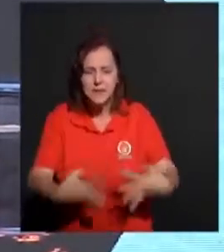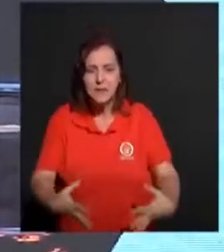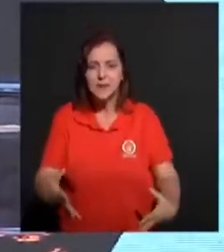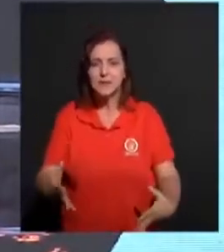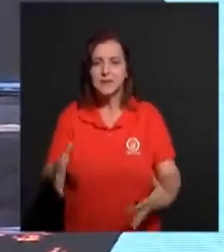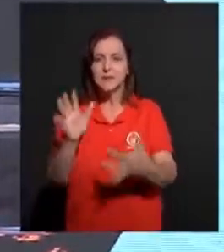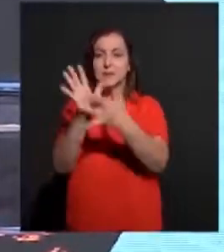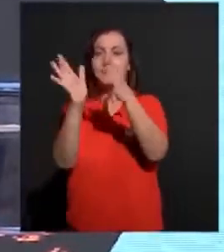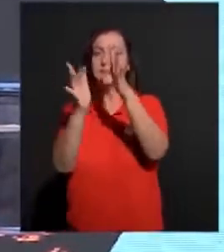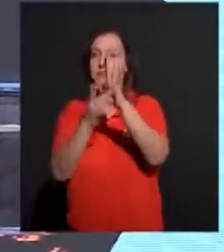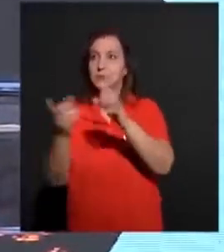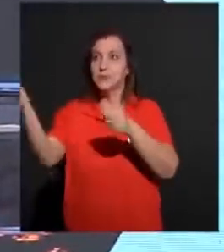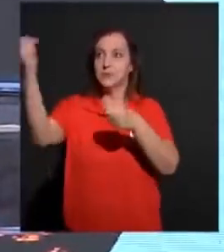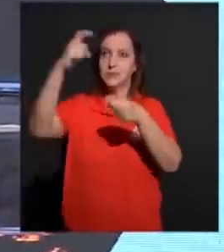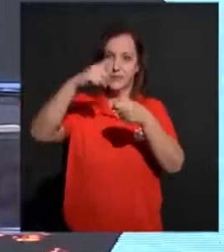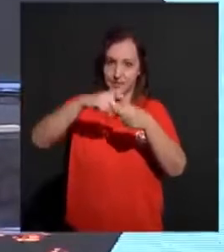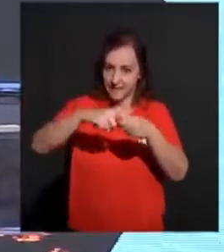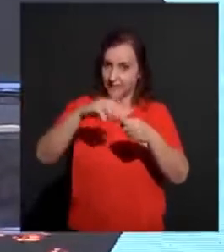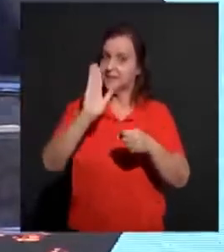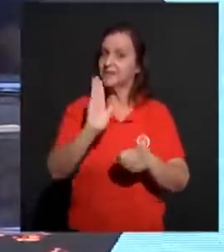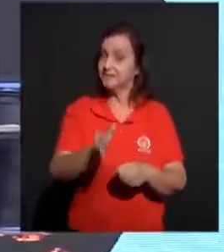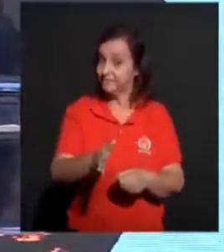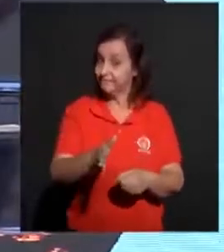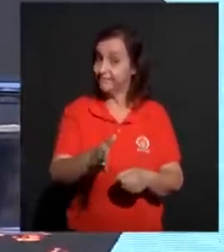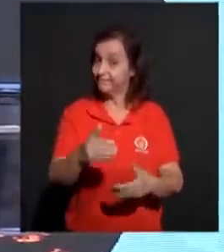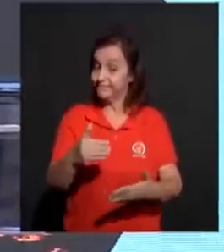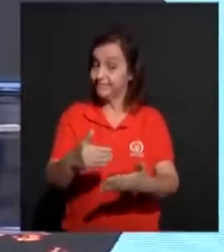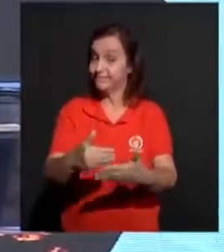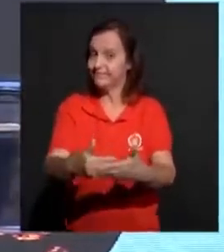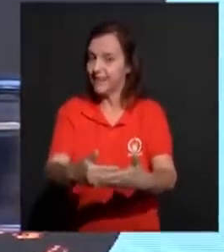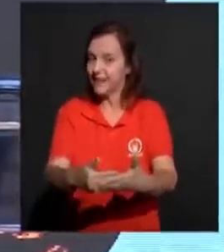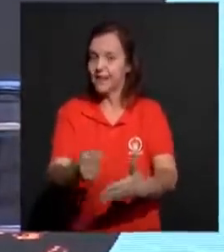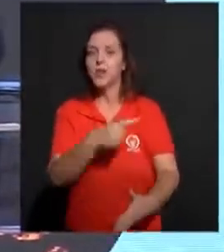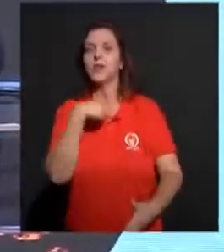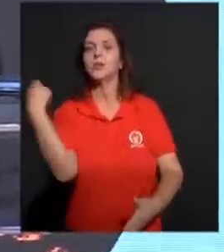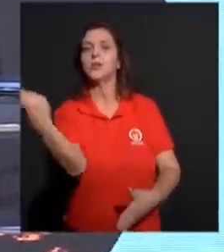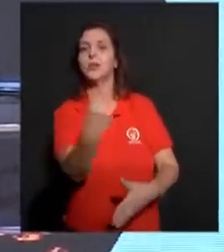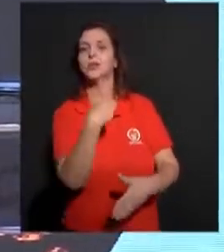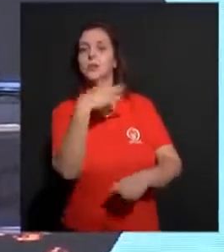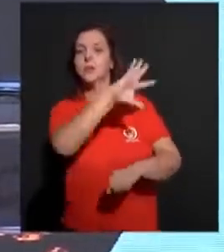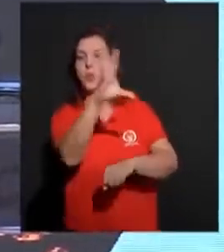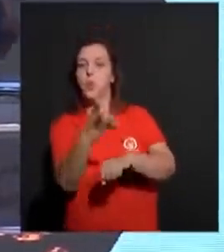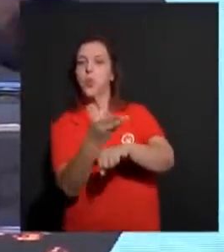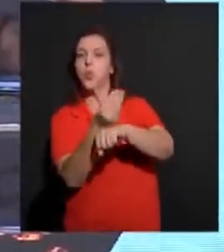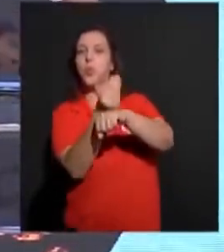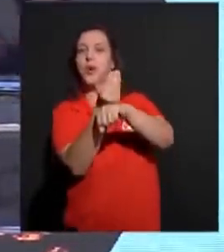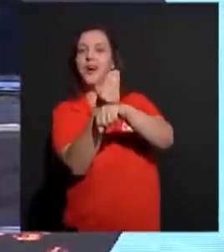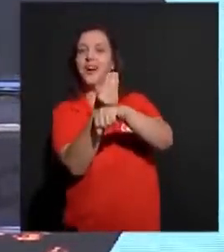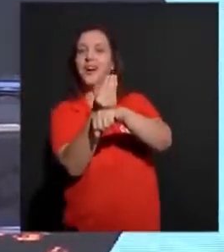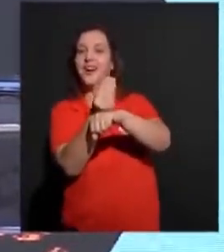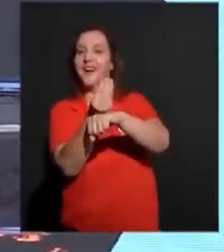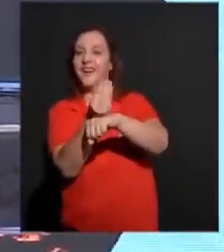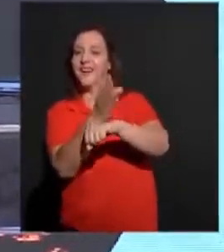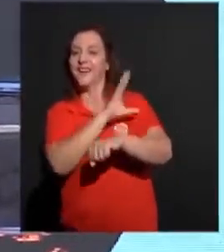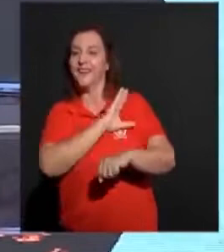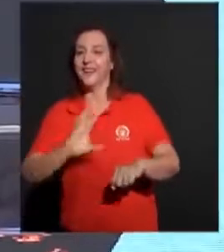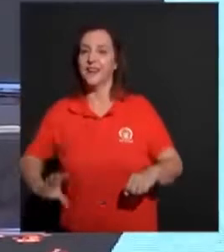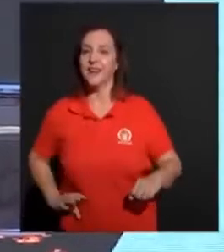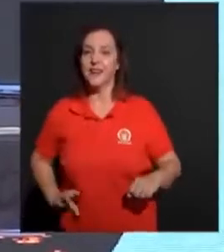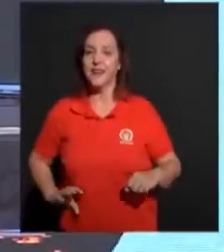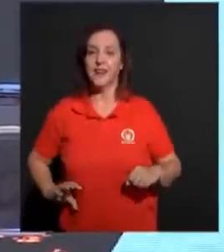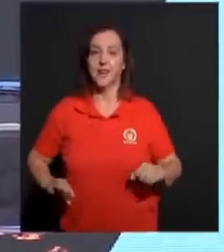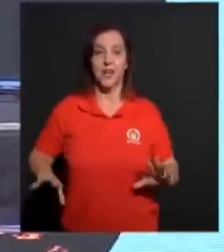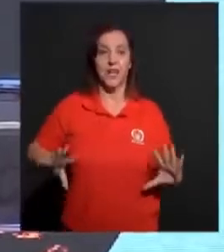preciso te lembrar. que você e eu somos a noiva de Cristo. E que o mundo está olhando